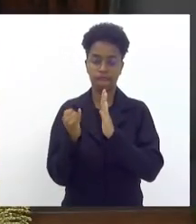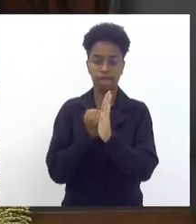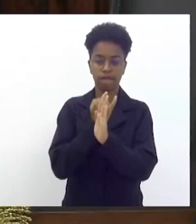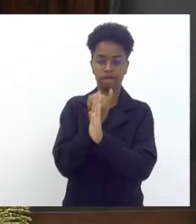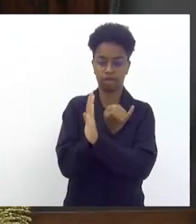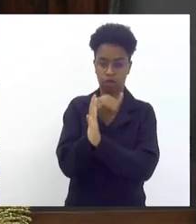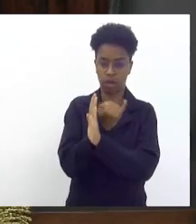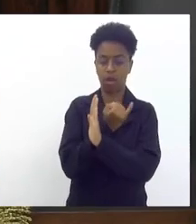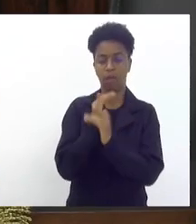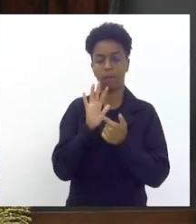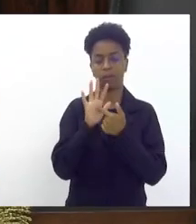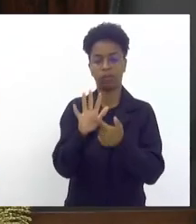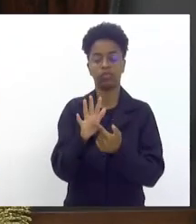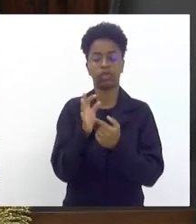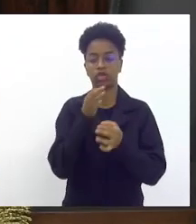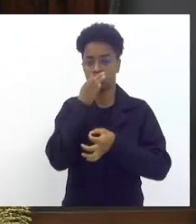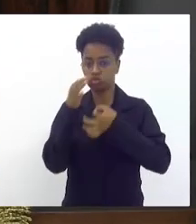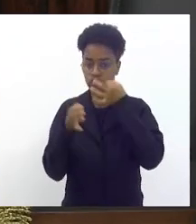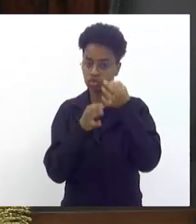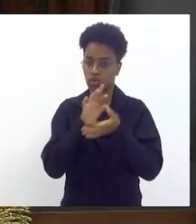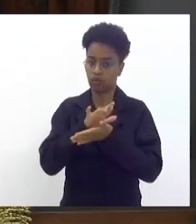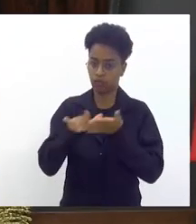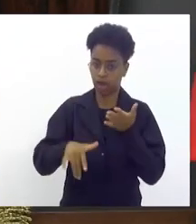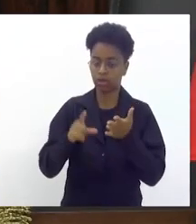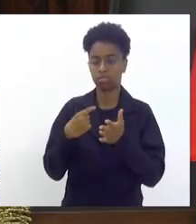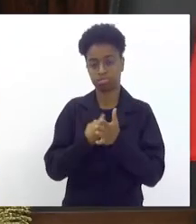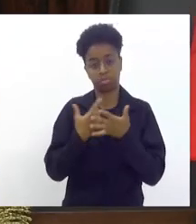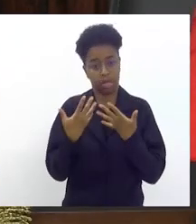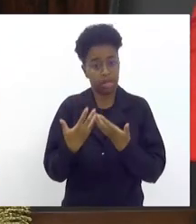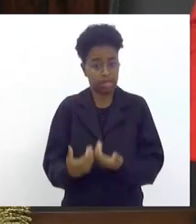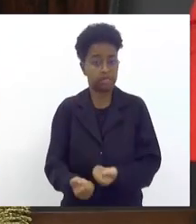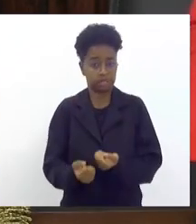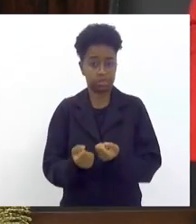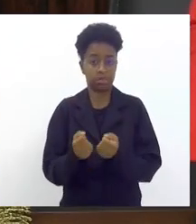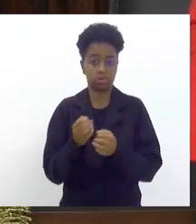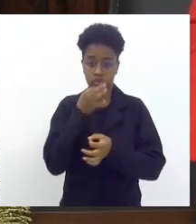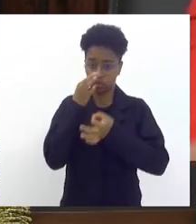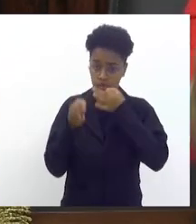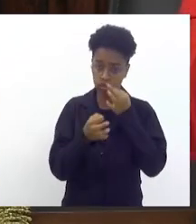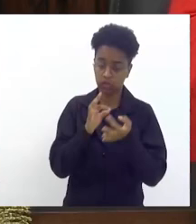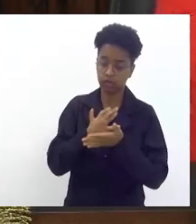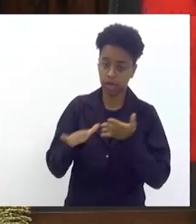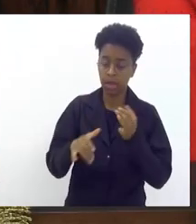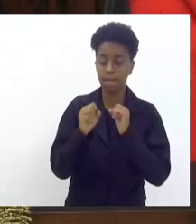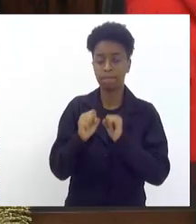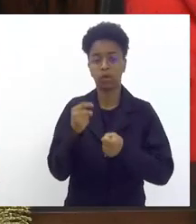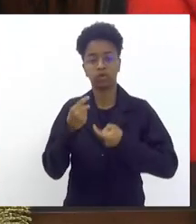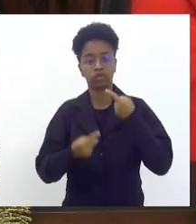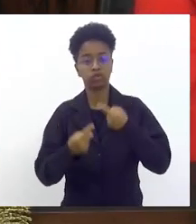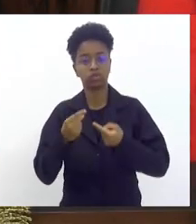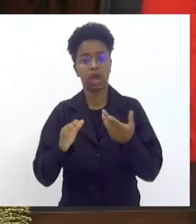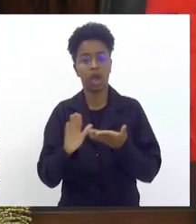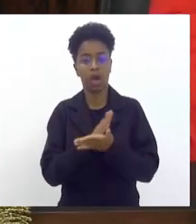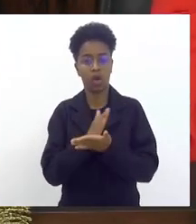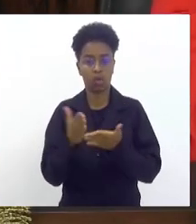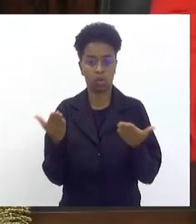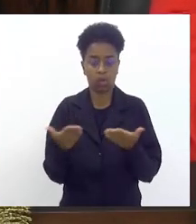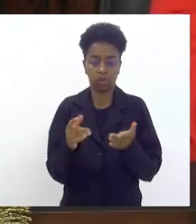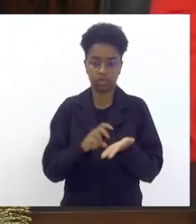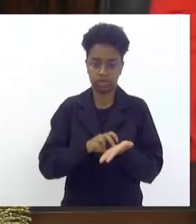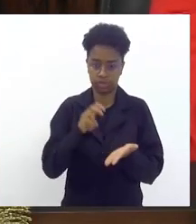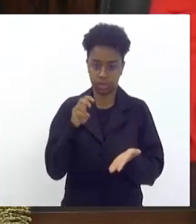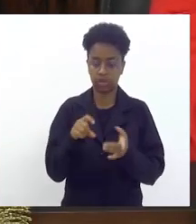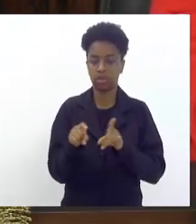sugestões e várias sugestões nós recebemos e aí a gente vai ter aqui a oportunidade de debater algumas delas nessa manhã